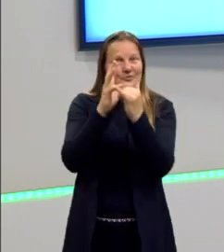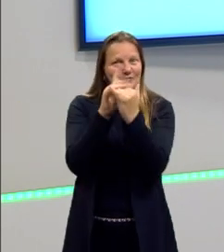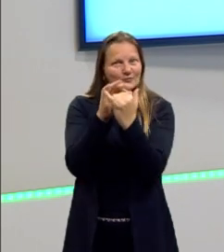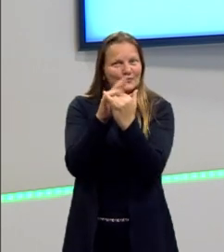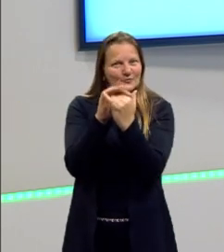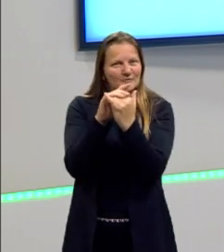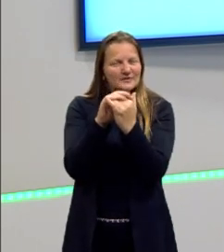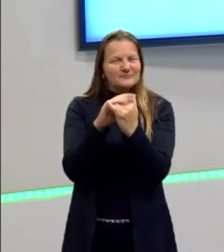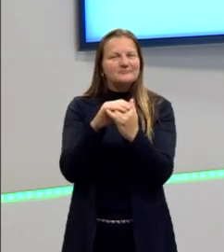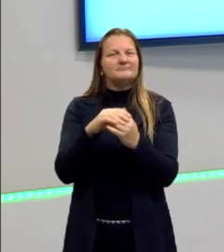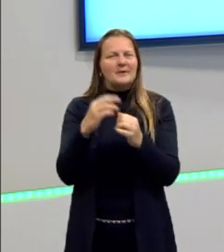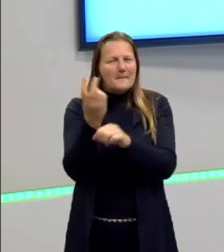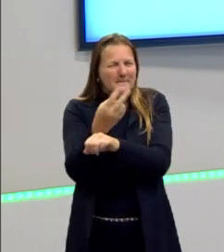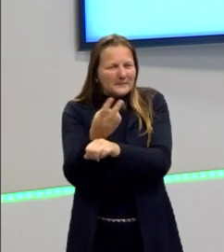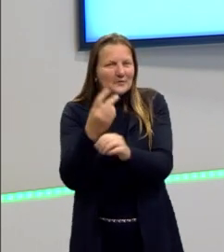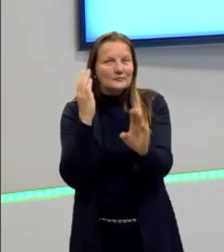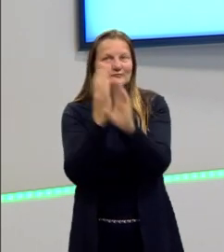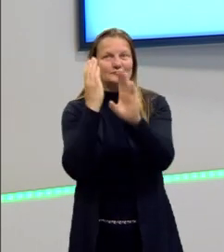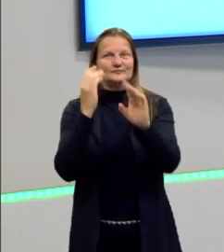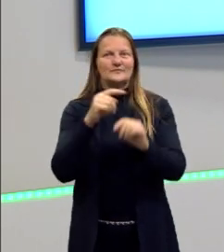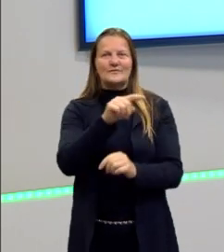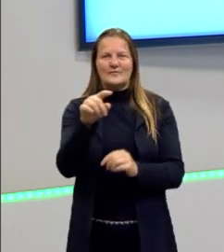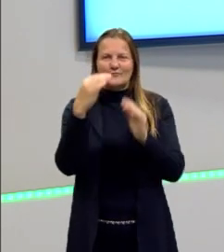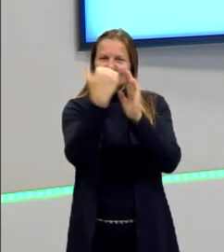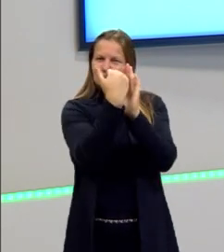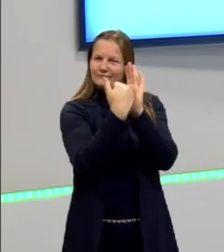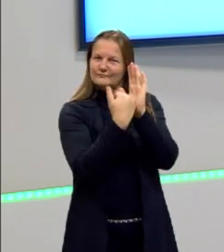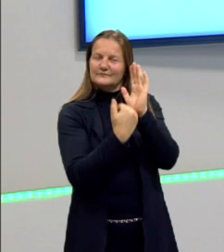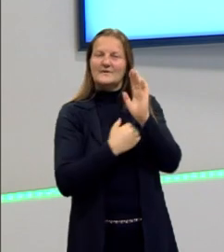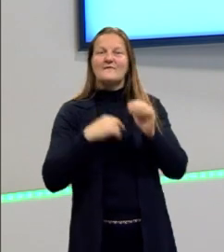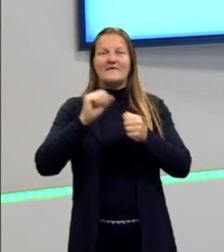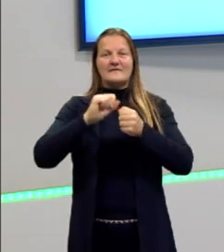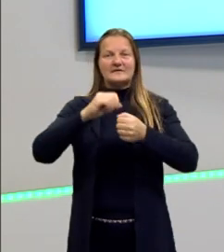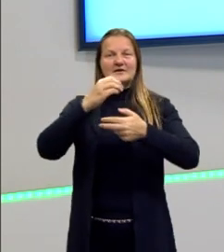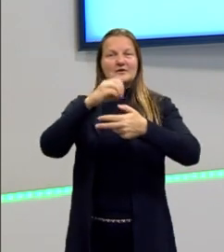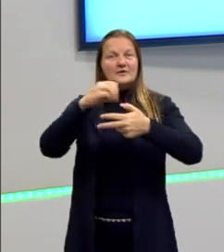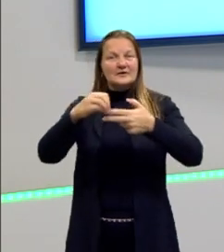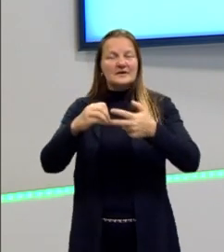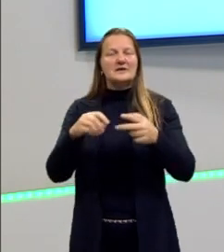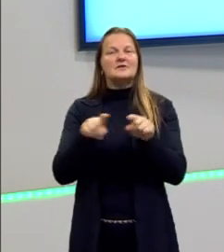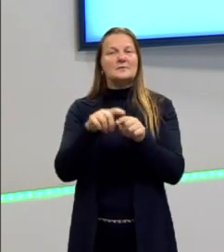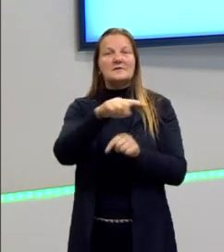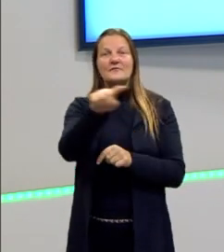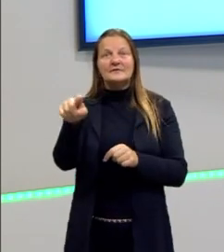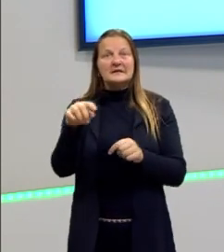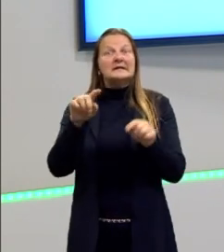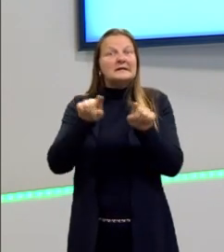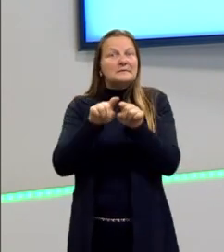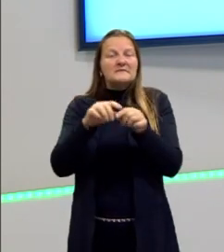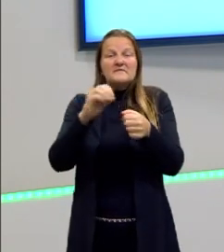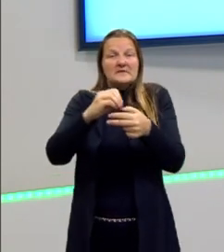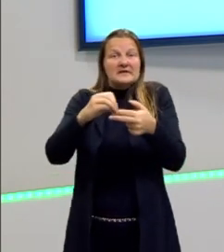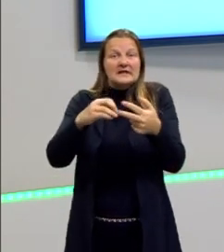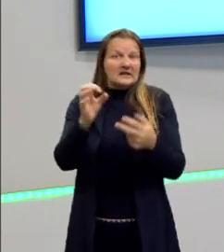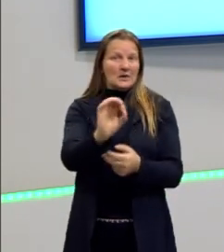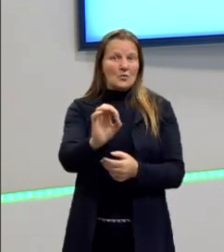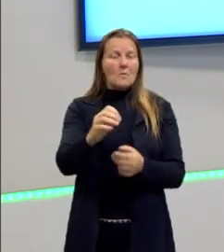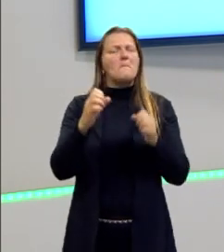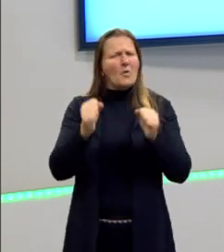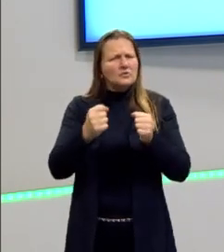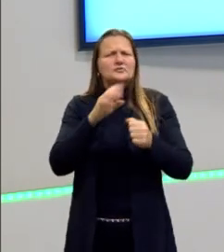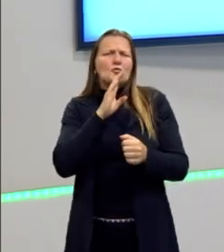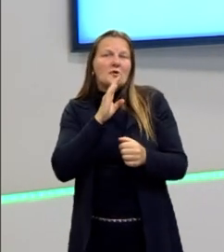YouTube que está tudo lá certinho, direitinho para ti, que vai fazer o Enem e para ti que também não vai fazer o Enem. Então,